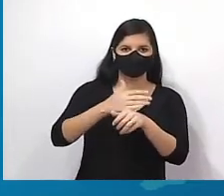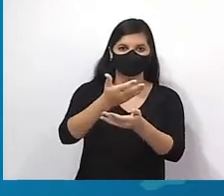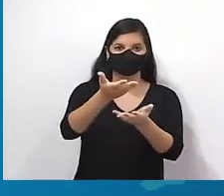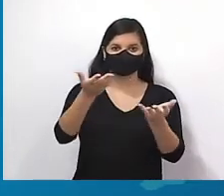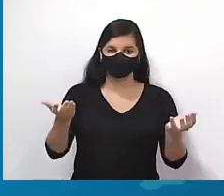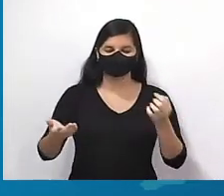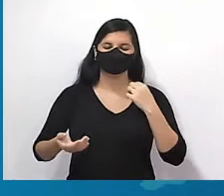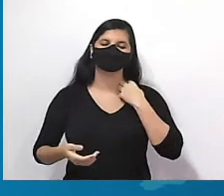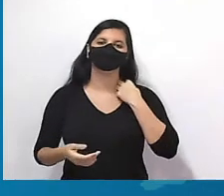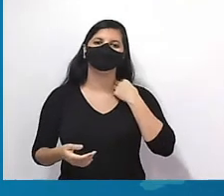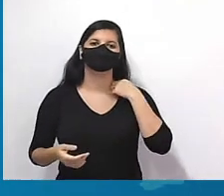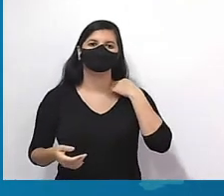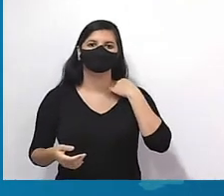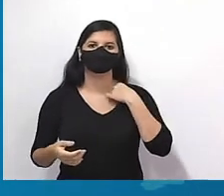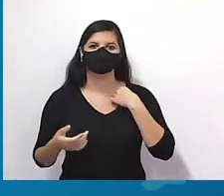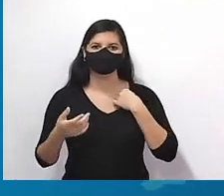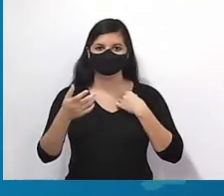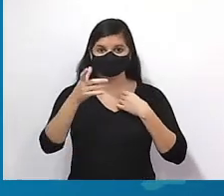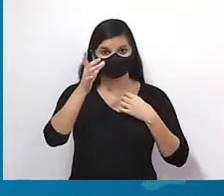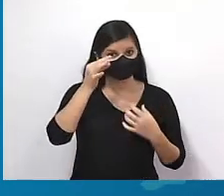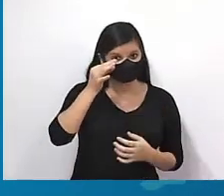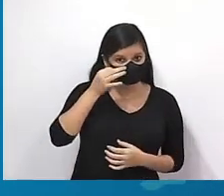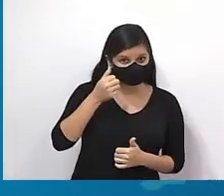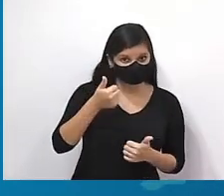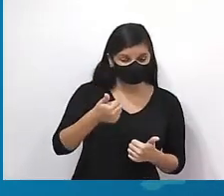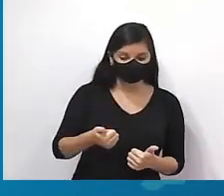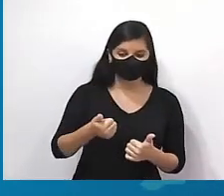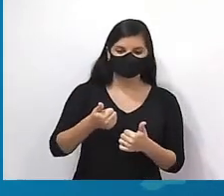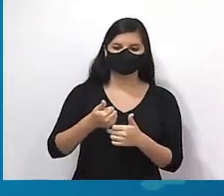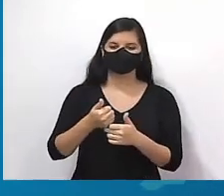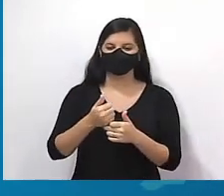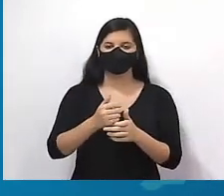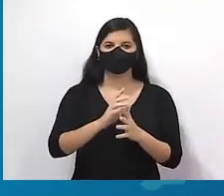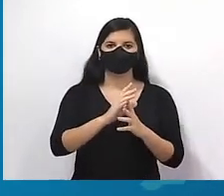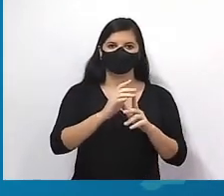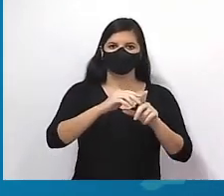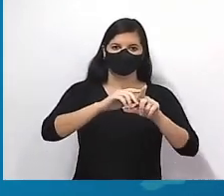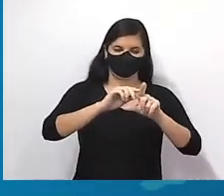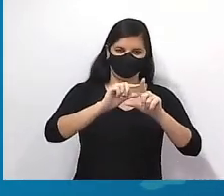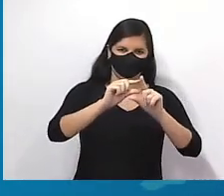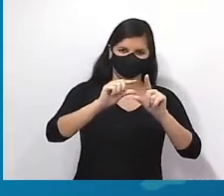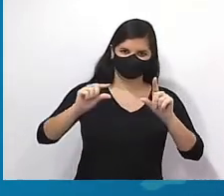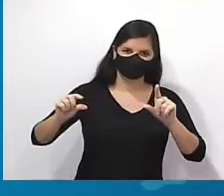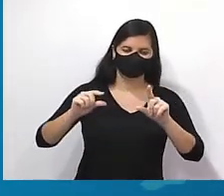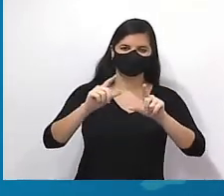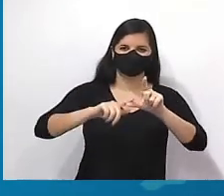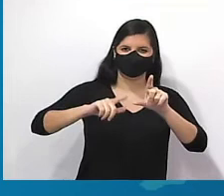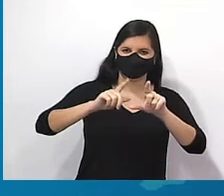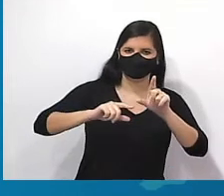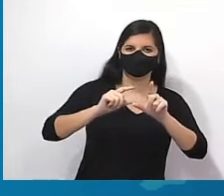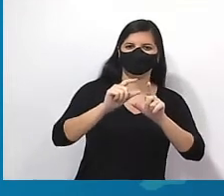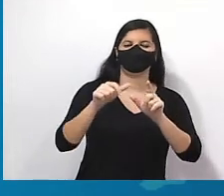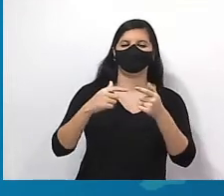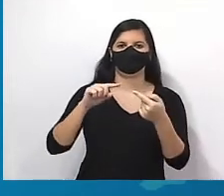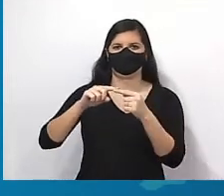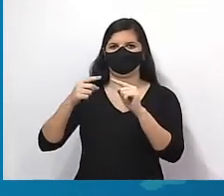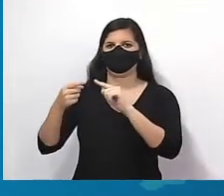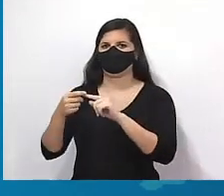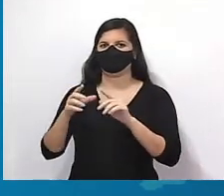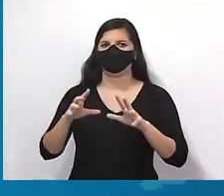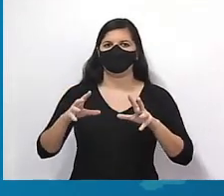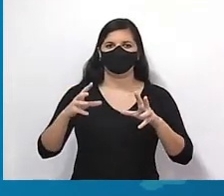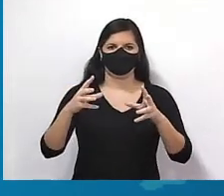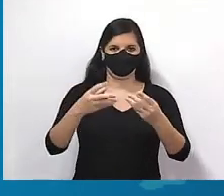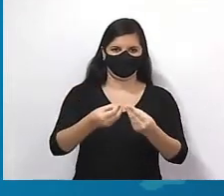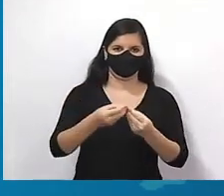tá bom? Ó, vê bem, presta atenção. Progressão aritmética, progressão geométrica, álgebra aplicada, tudo esse